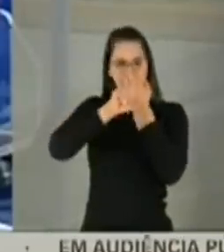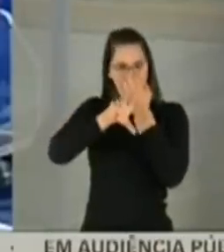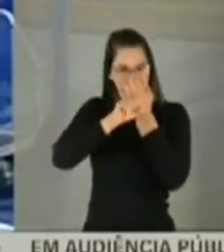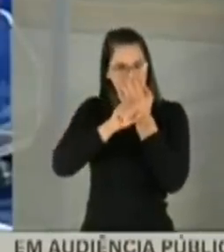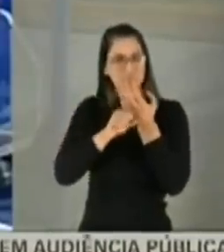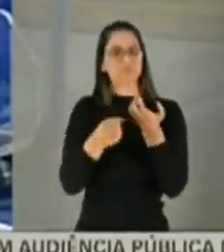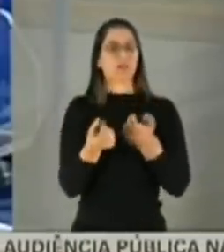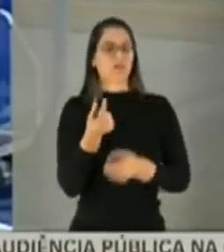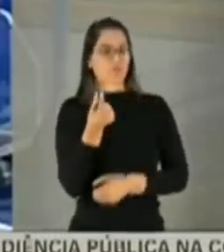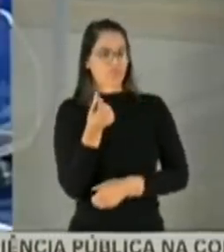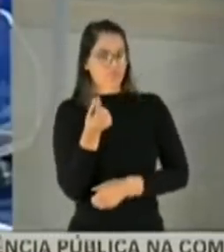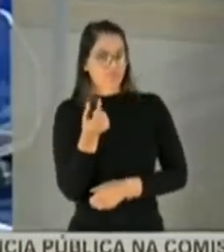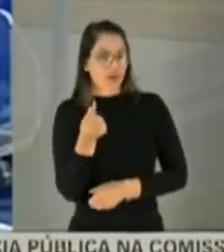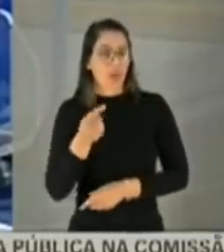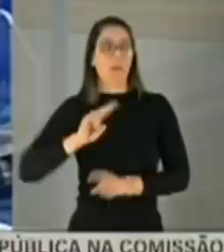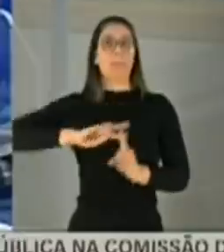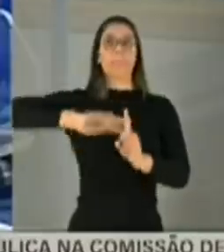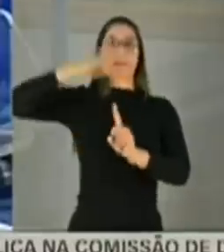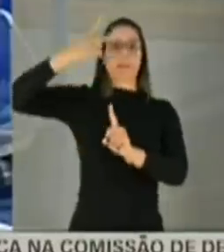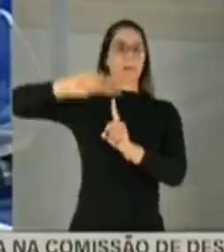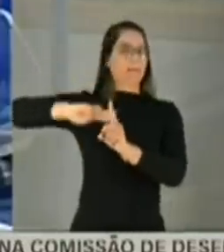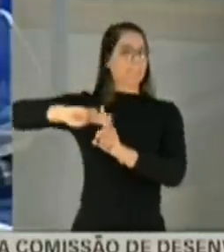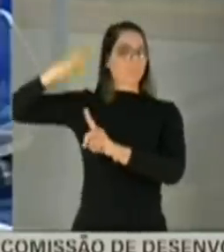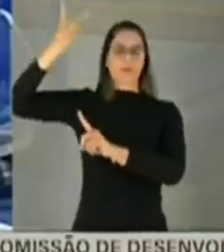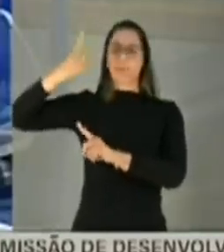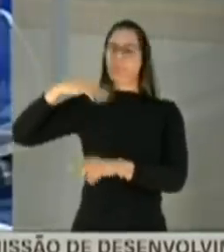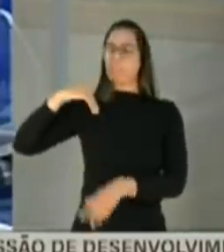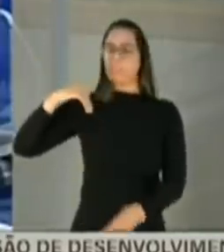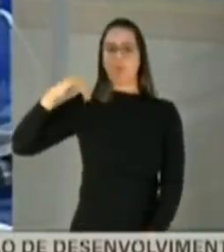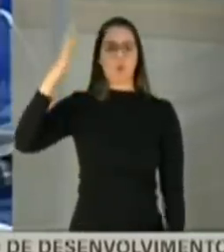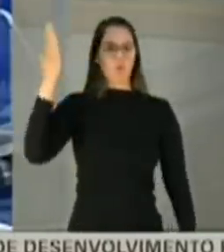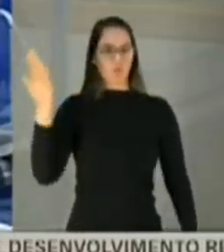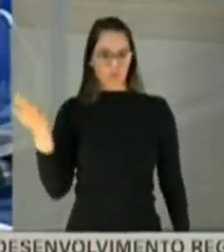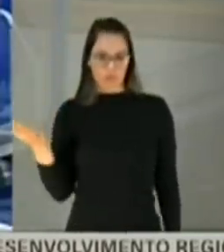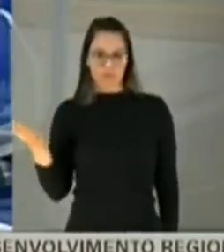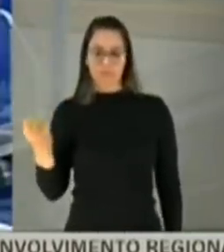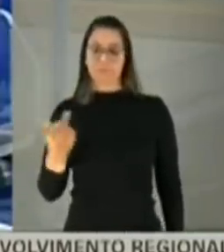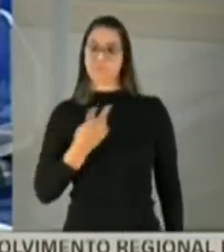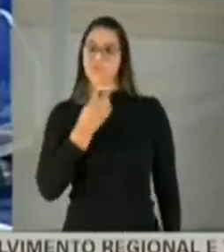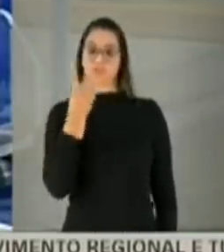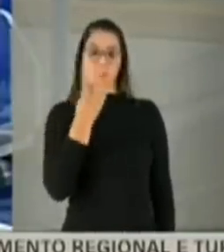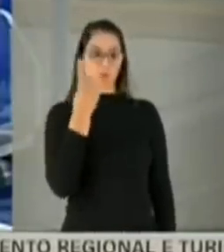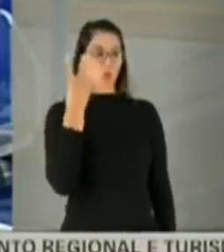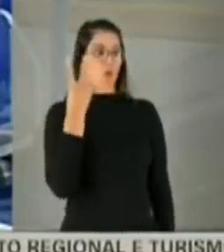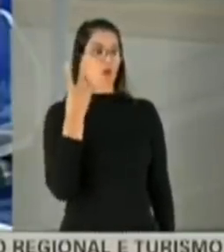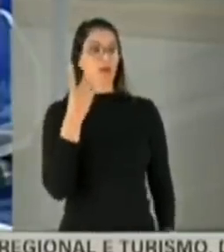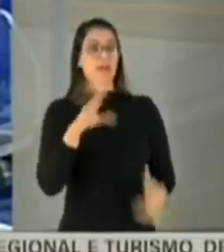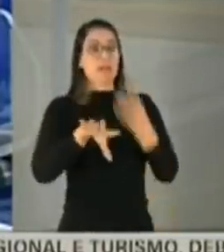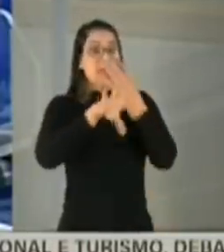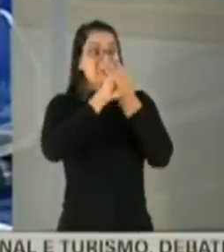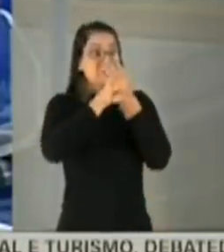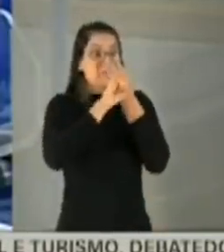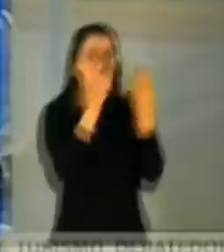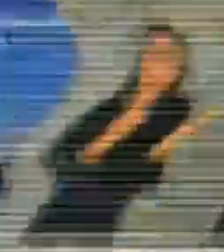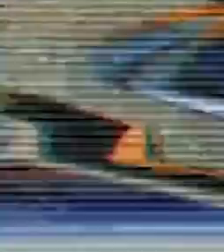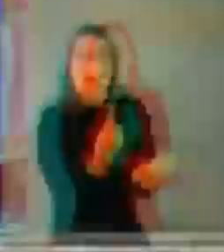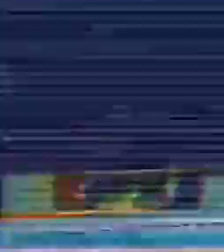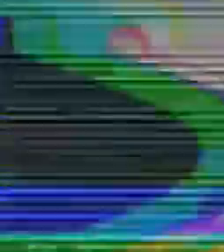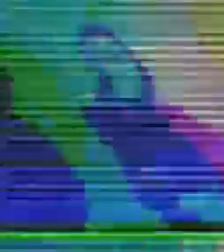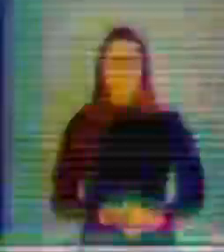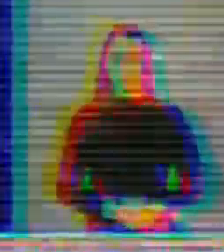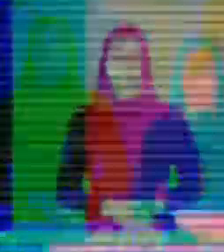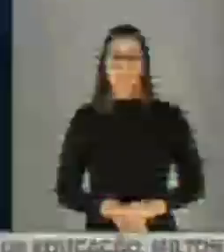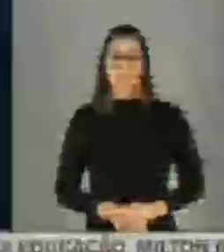com valor muito acima do usual. E valores inadequados, e respiradores inadequados, senador. E respiradores